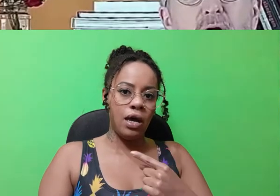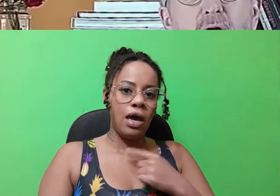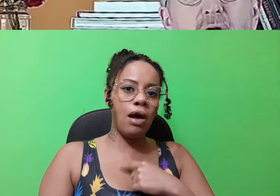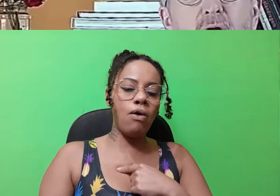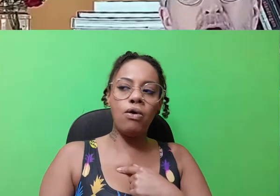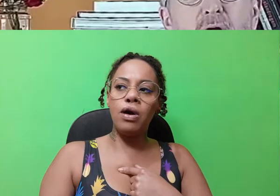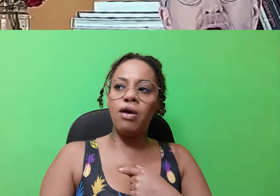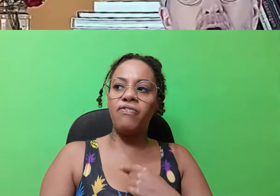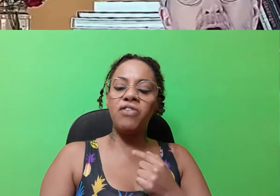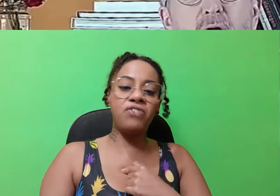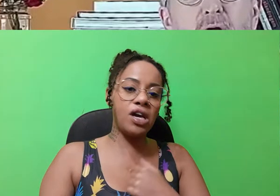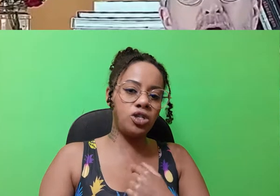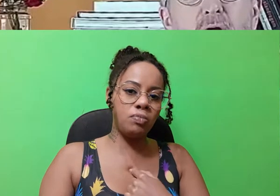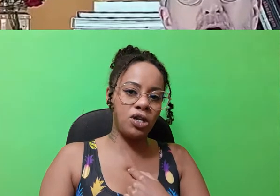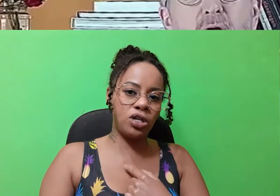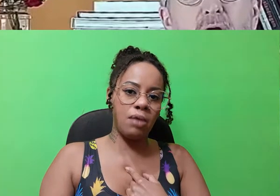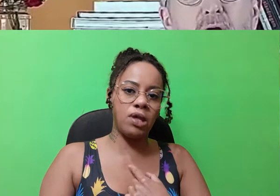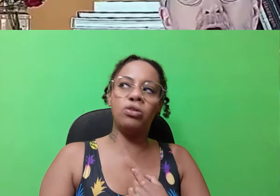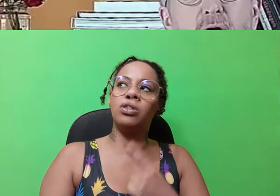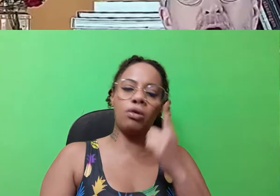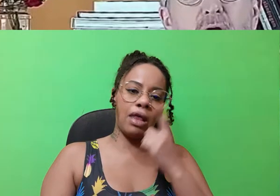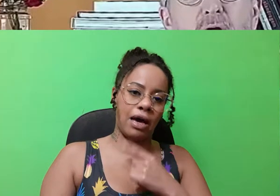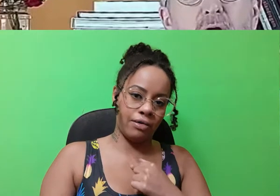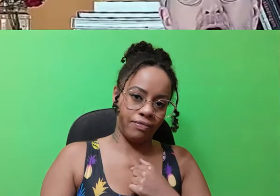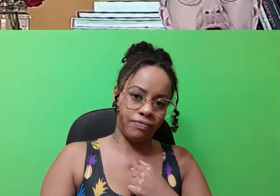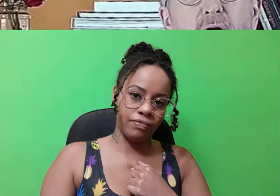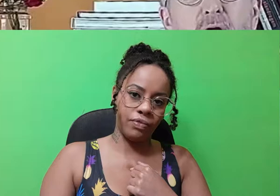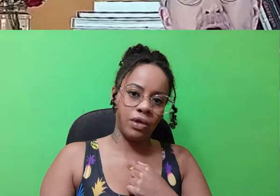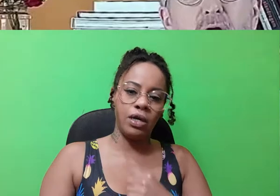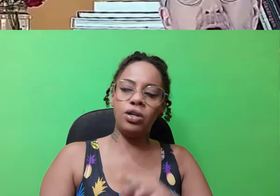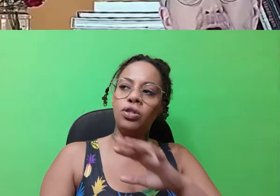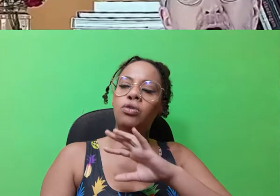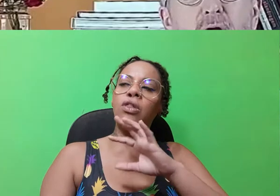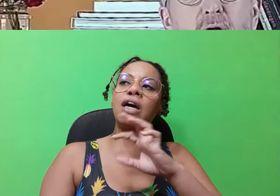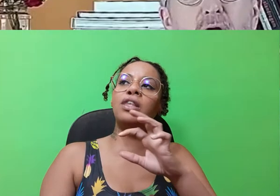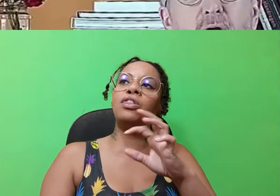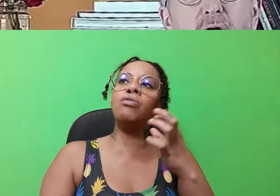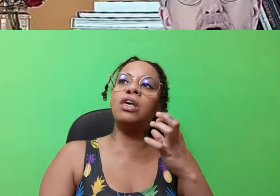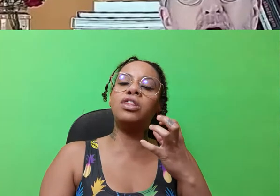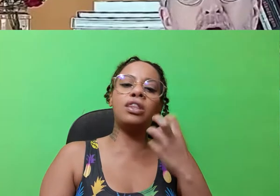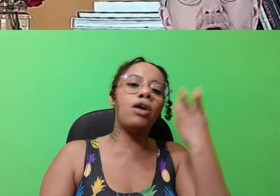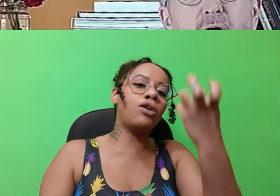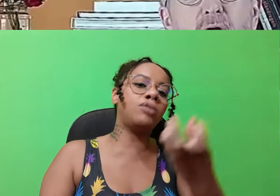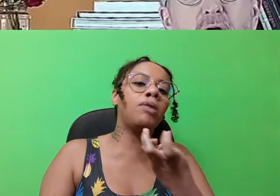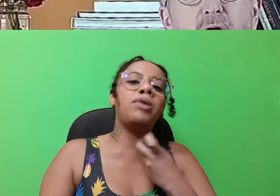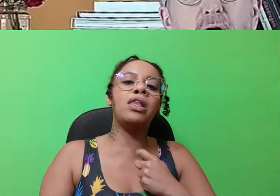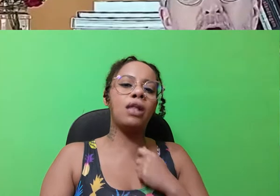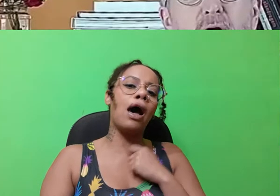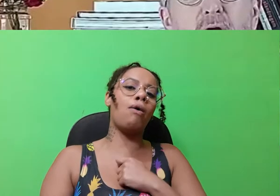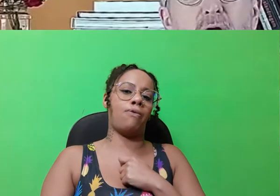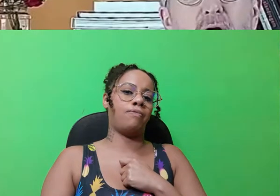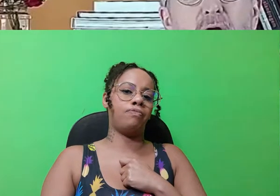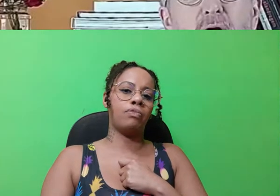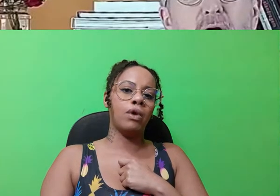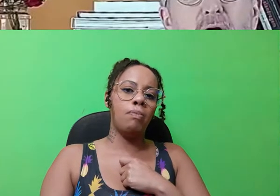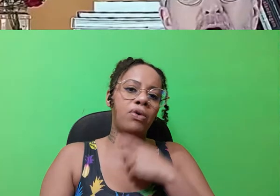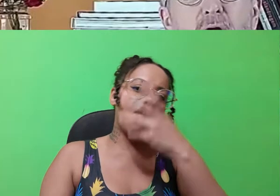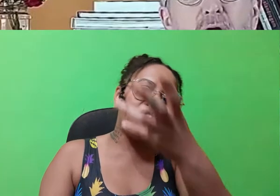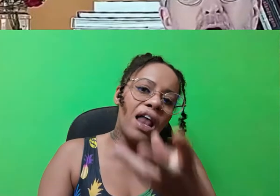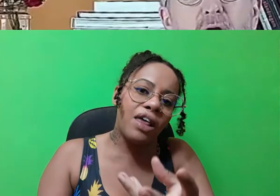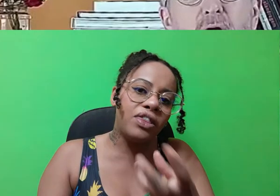Eu fui vítima de queimadura solar. Isso tudo é questão desse terrorismo ambiental.